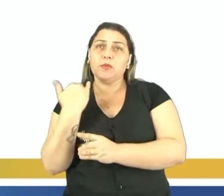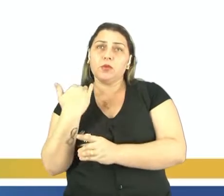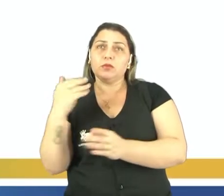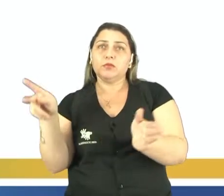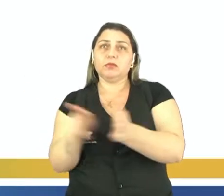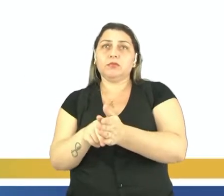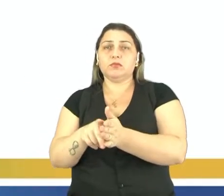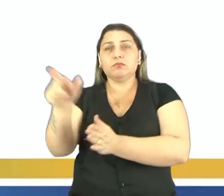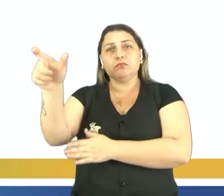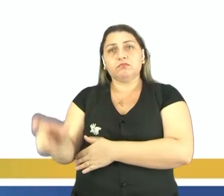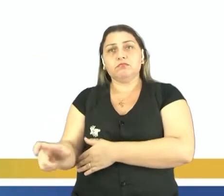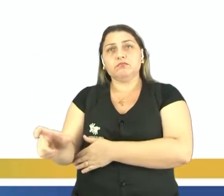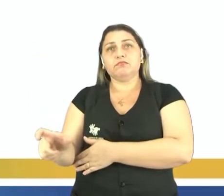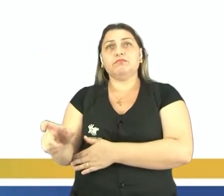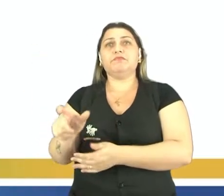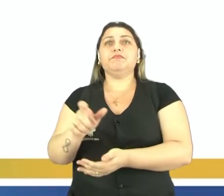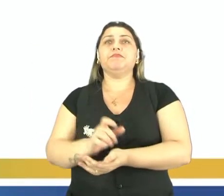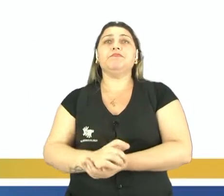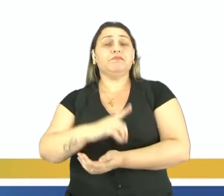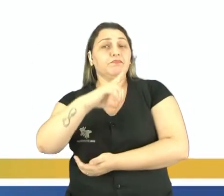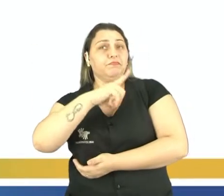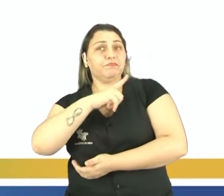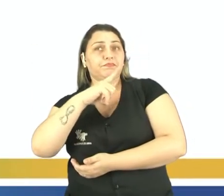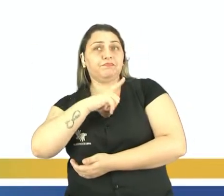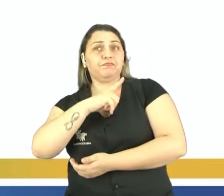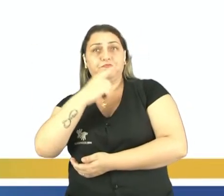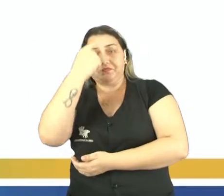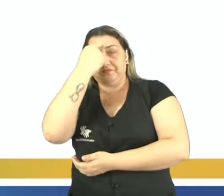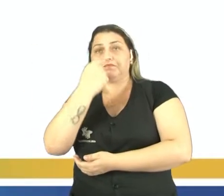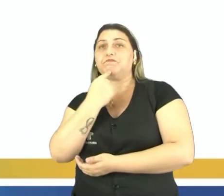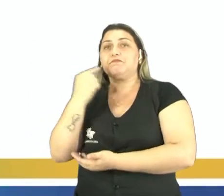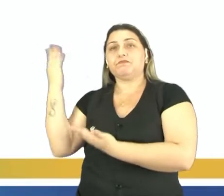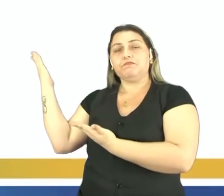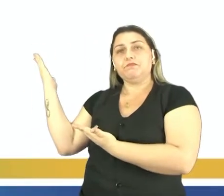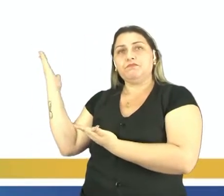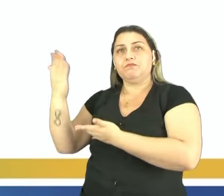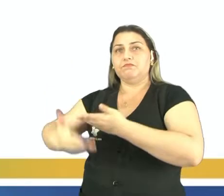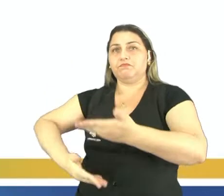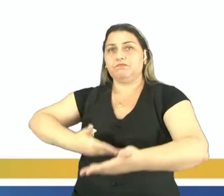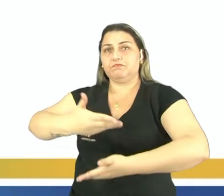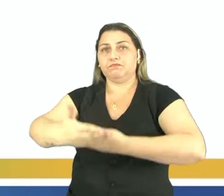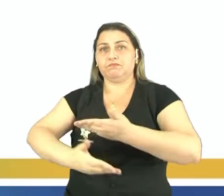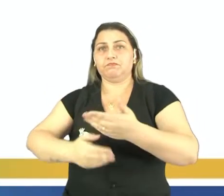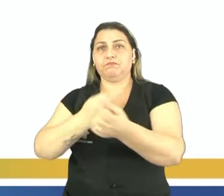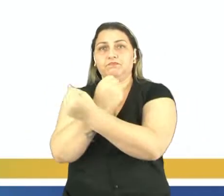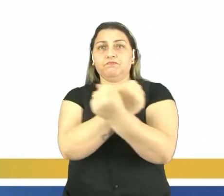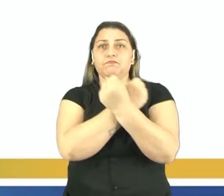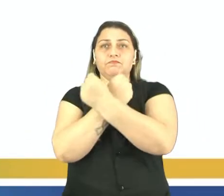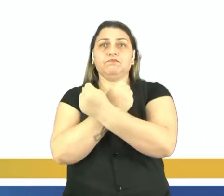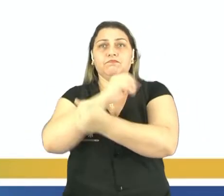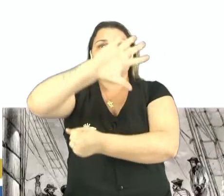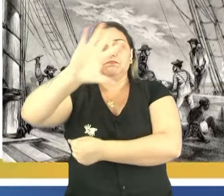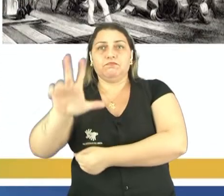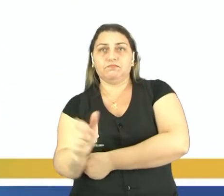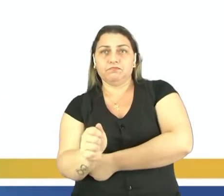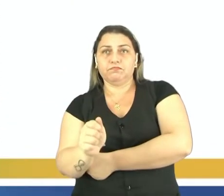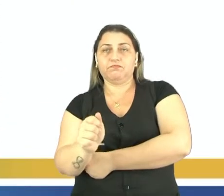por eles, né? Aqui vamos ter uma imagem mostrando a relação aí da escravização africana, né?